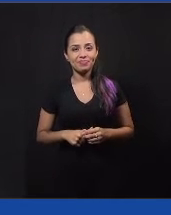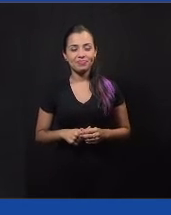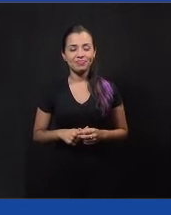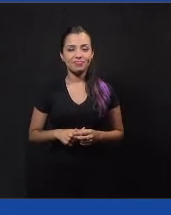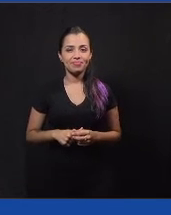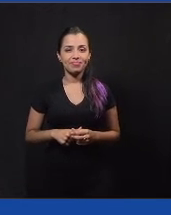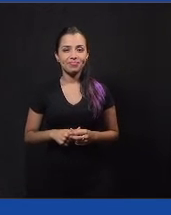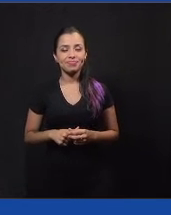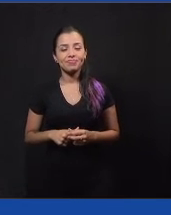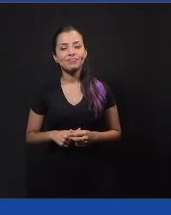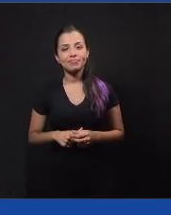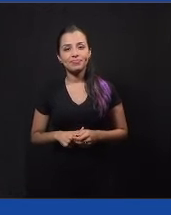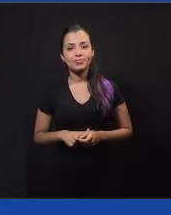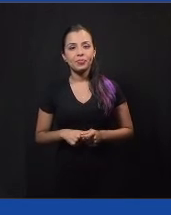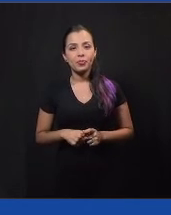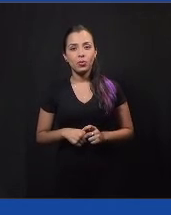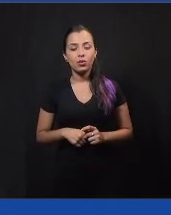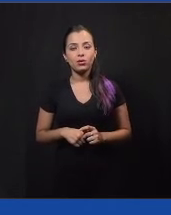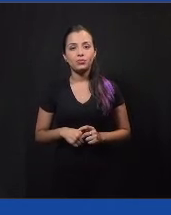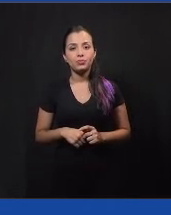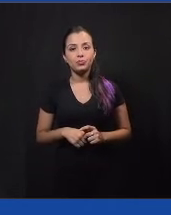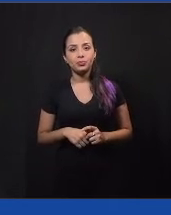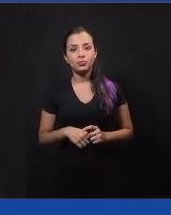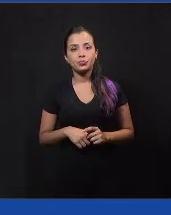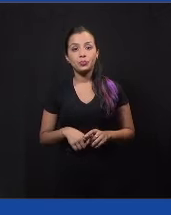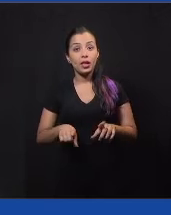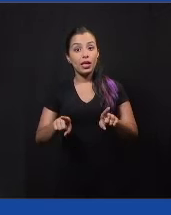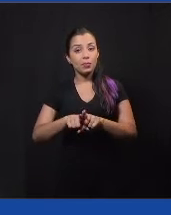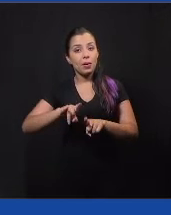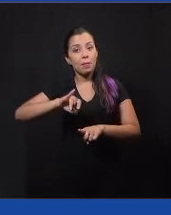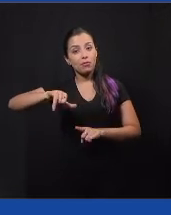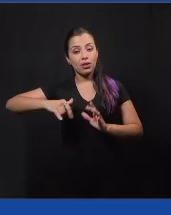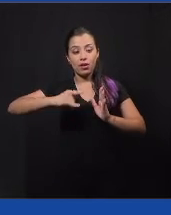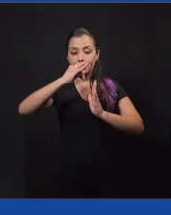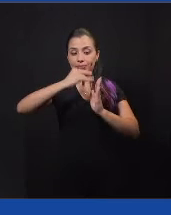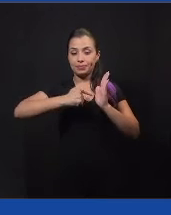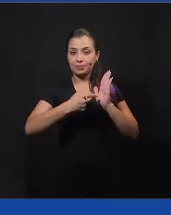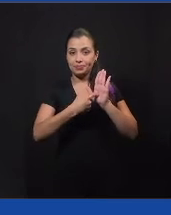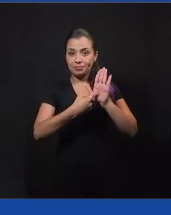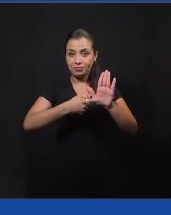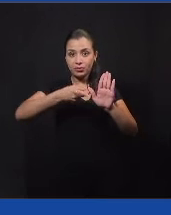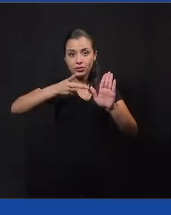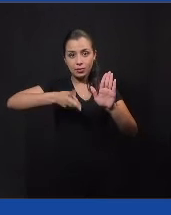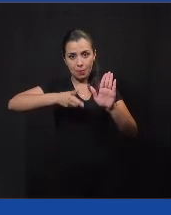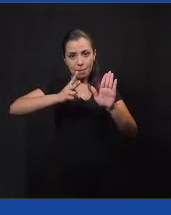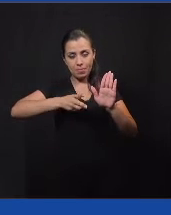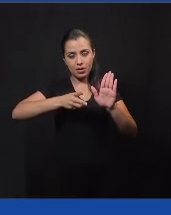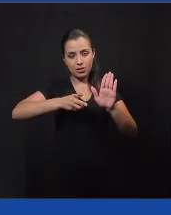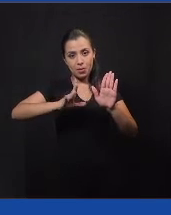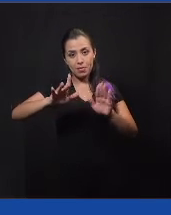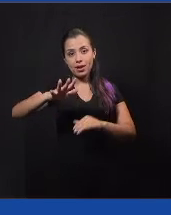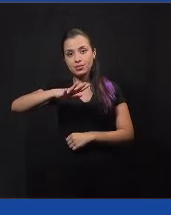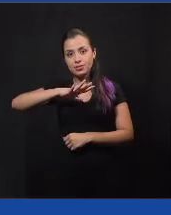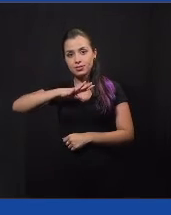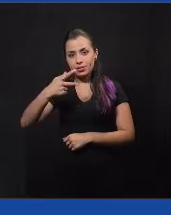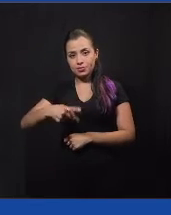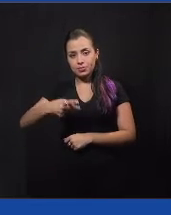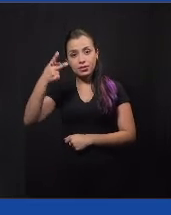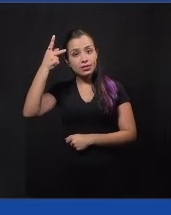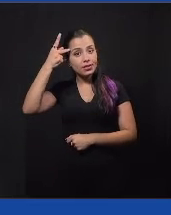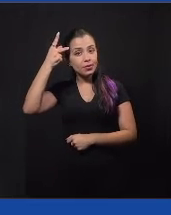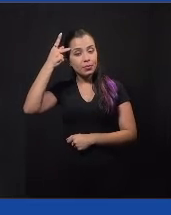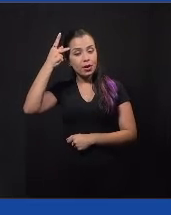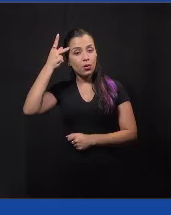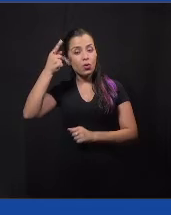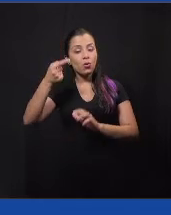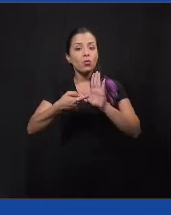E aí, até aproveitando, o mesmo relatório feito pelo Instituto Civis, nesse caso, na cidade de São Paulo, que traz uma